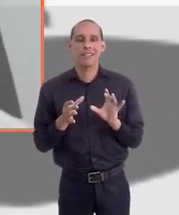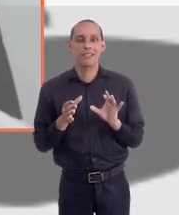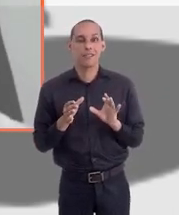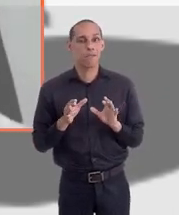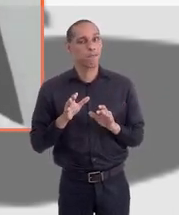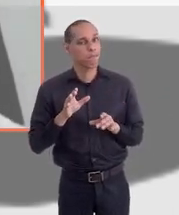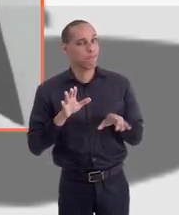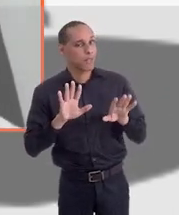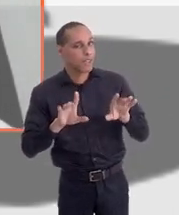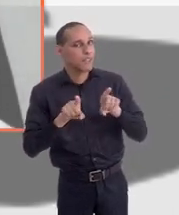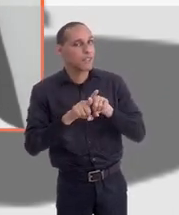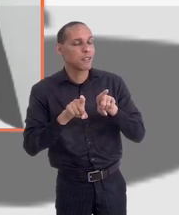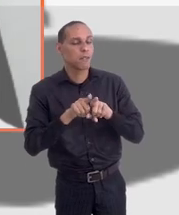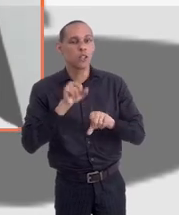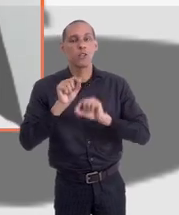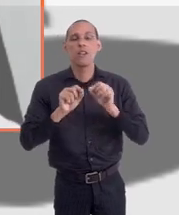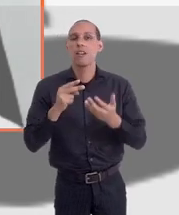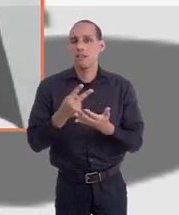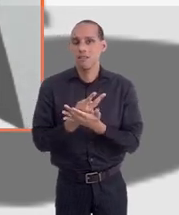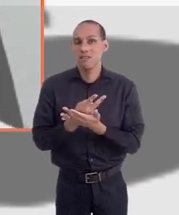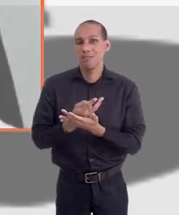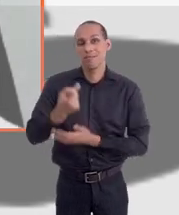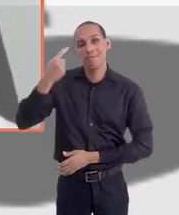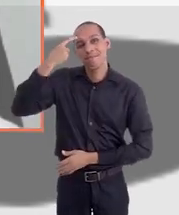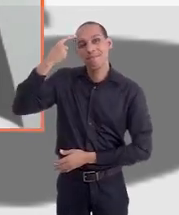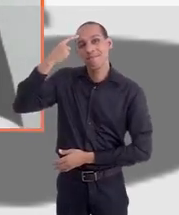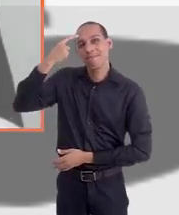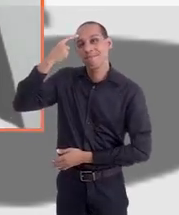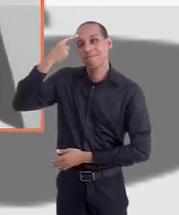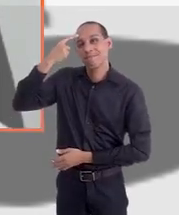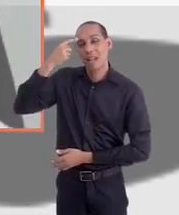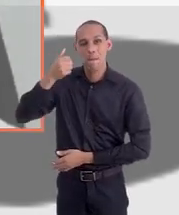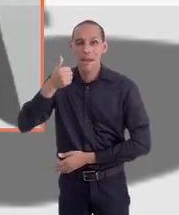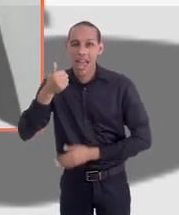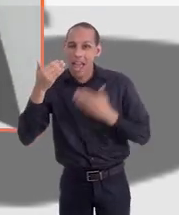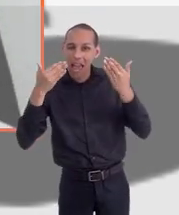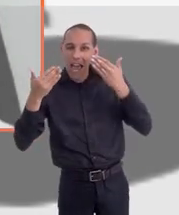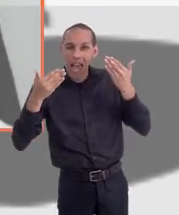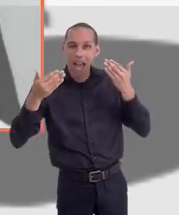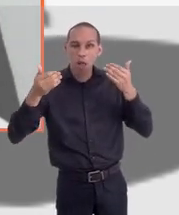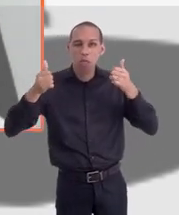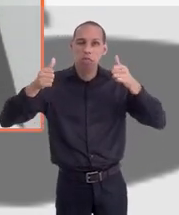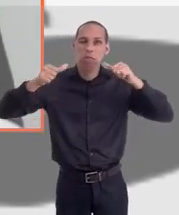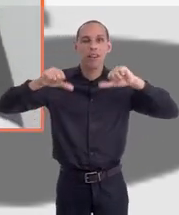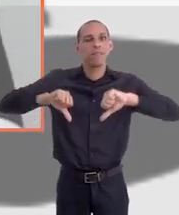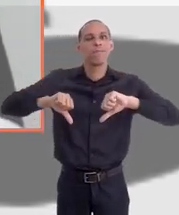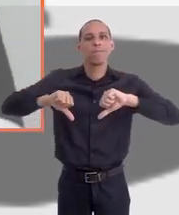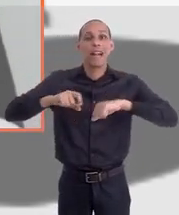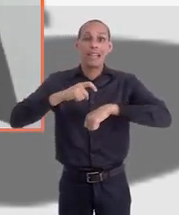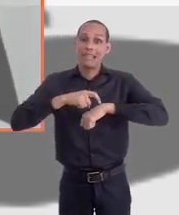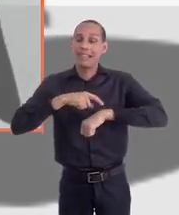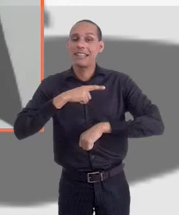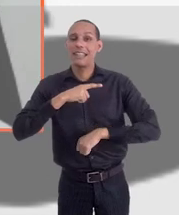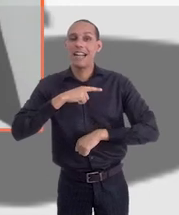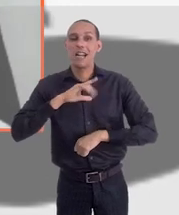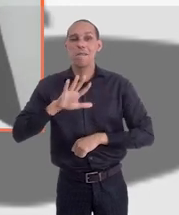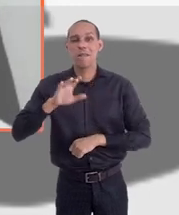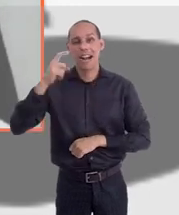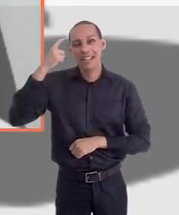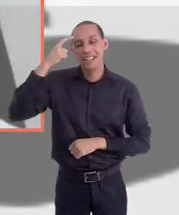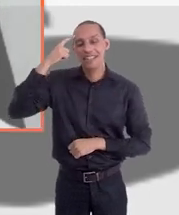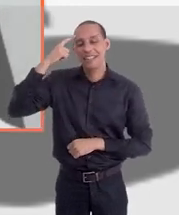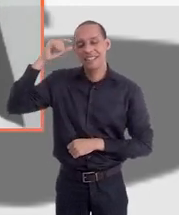O contraponto disso é que muitas das vezes o psicológico não fica muito bom. Então, a gente tem esse problema de ter o tempo, mas o